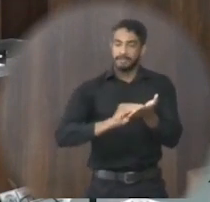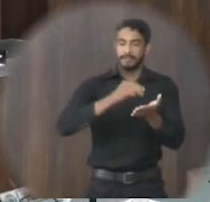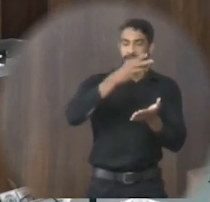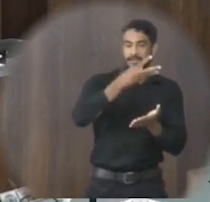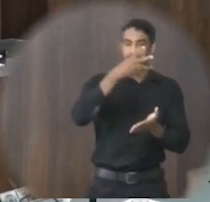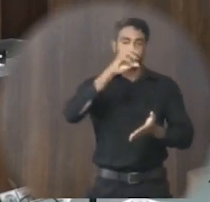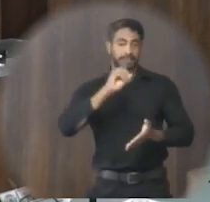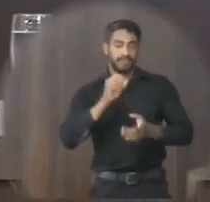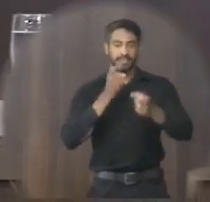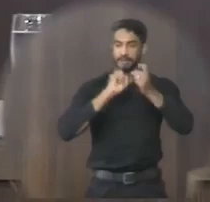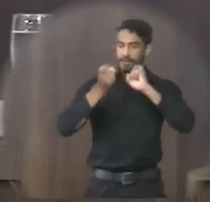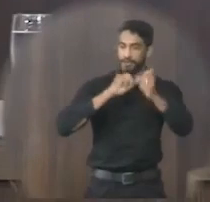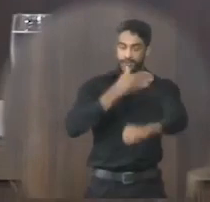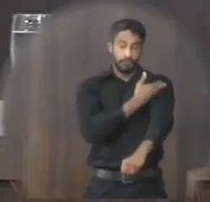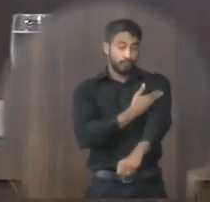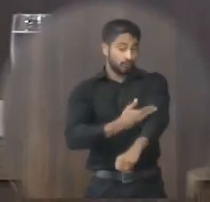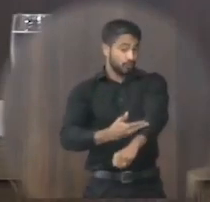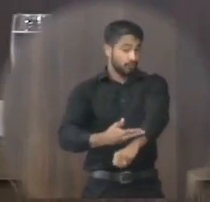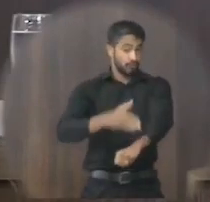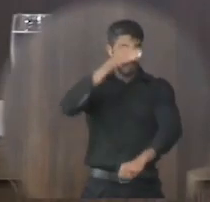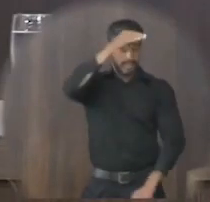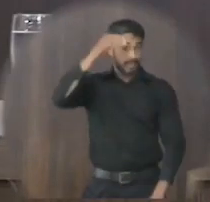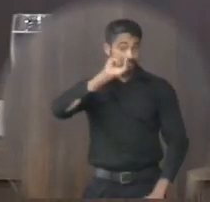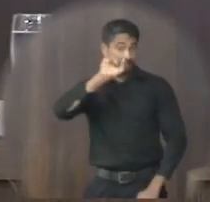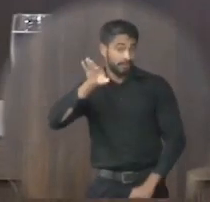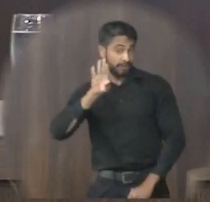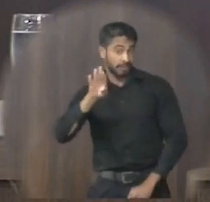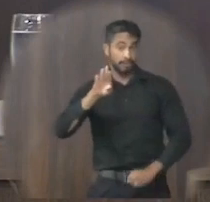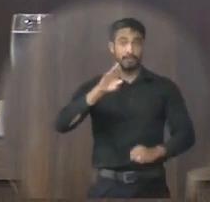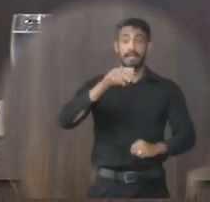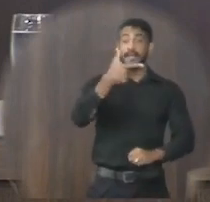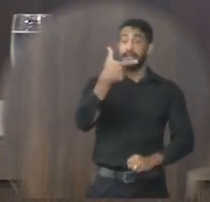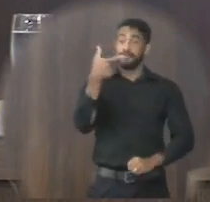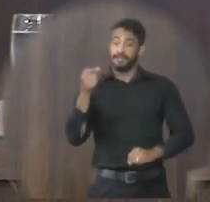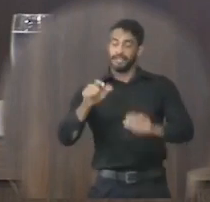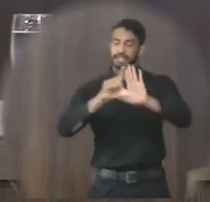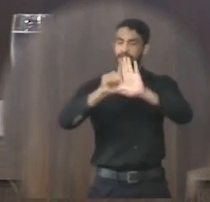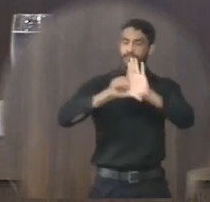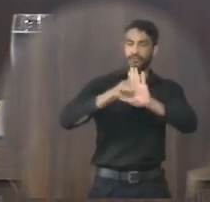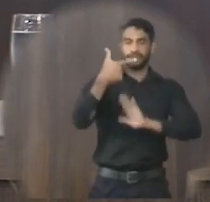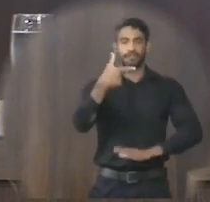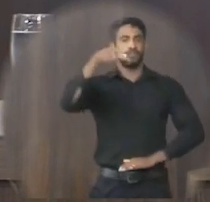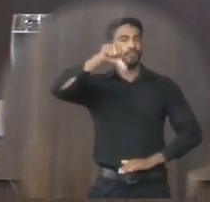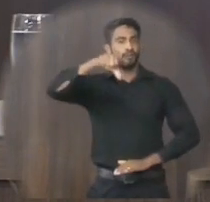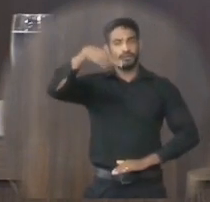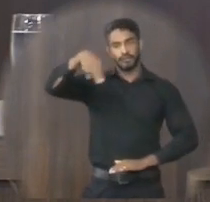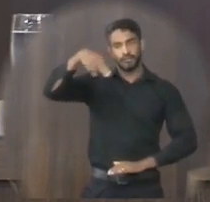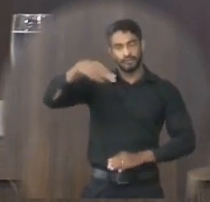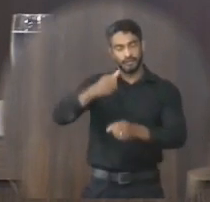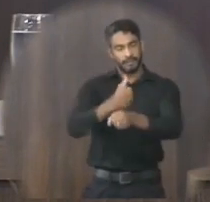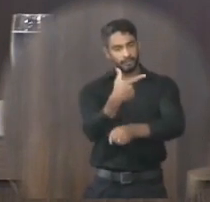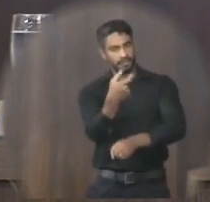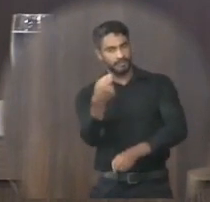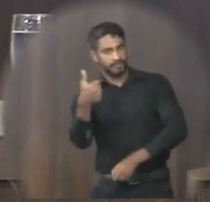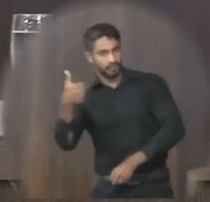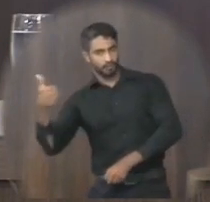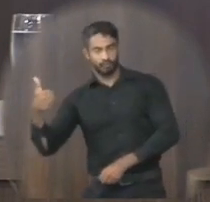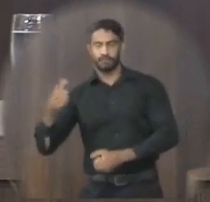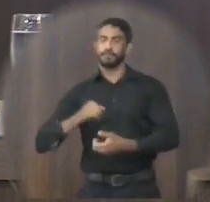30ª reunião ordinária da Câmara Municipal de Janaúba Da 20ª legislatura em 29 de novembro de 2021